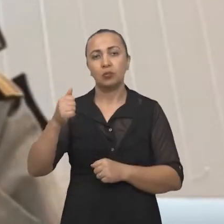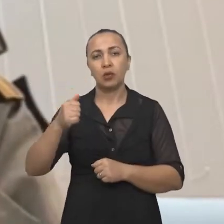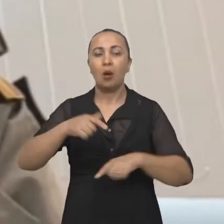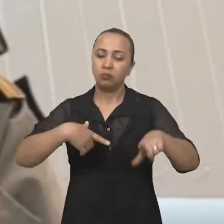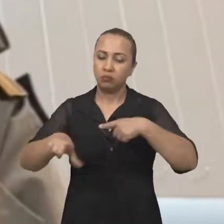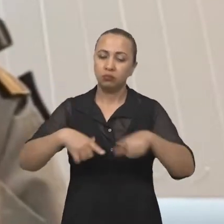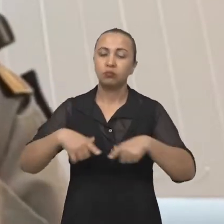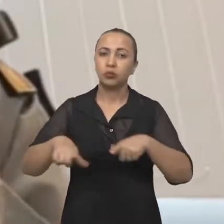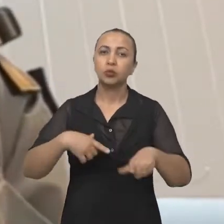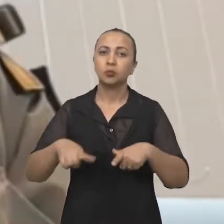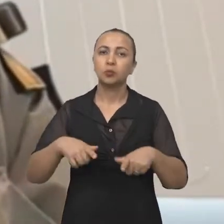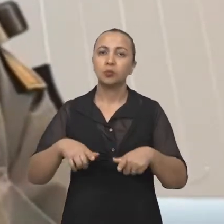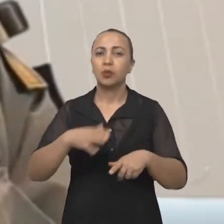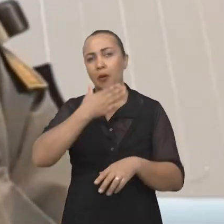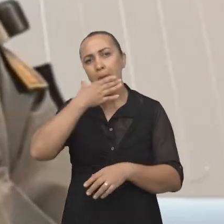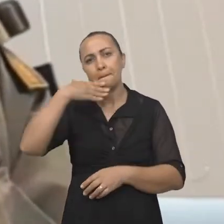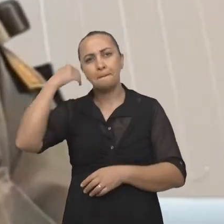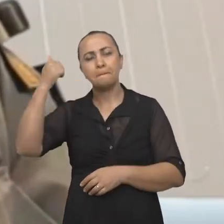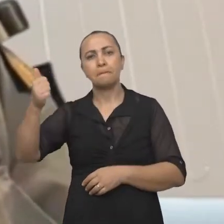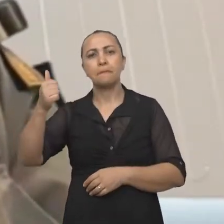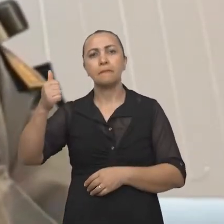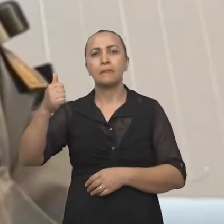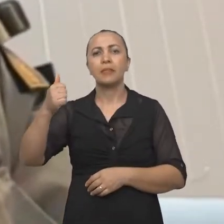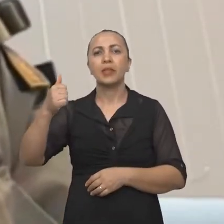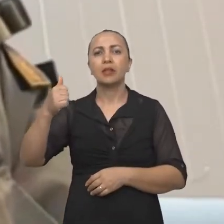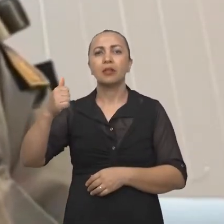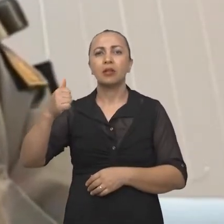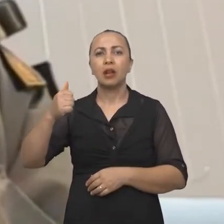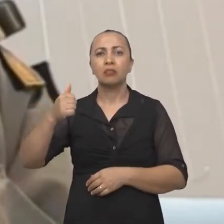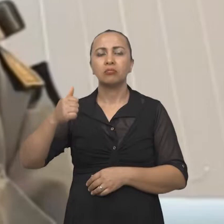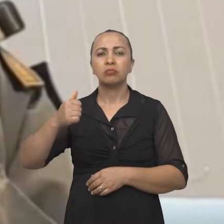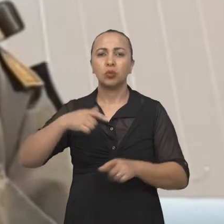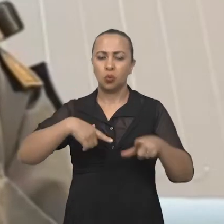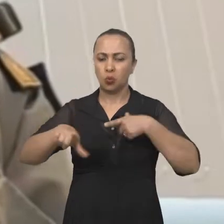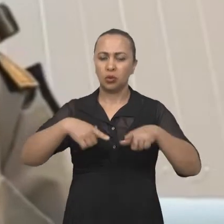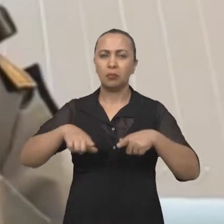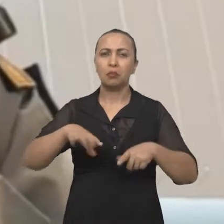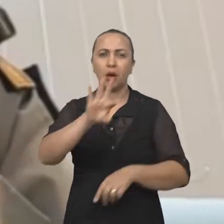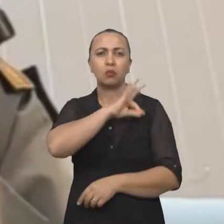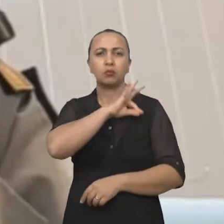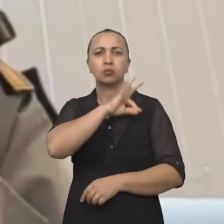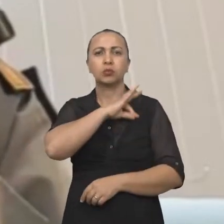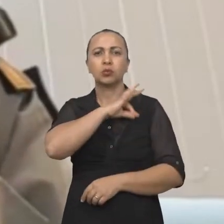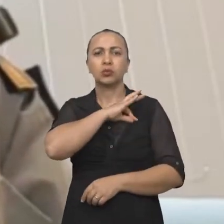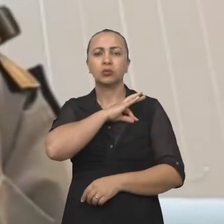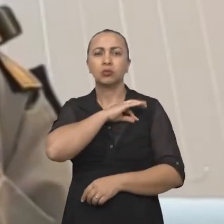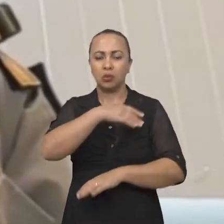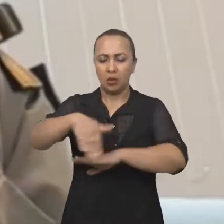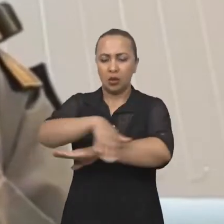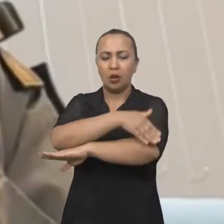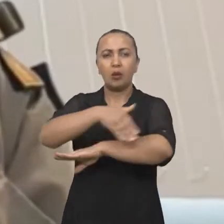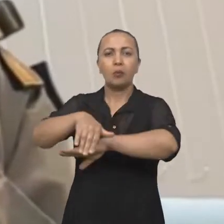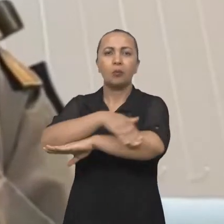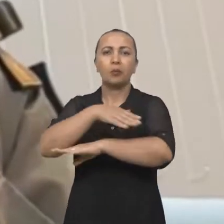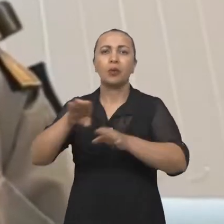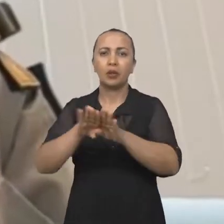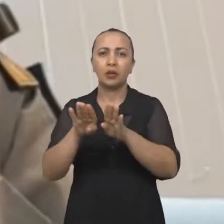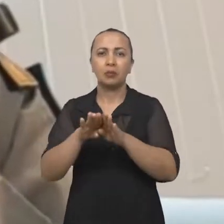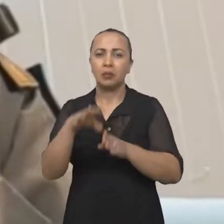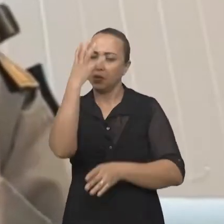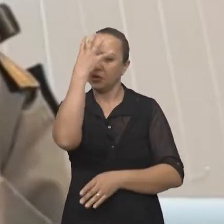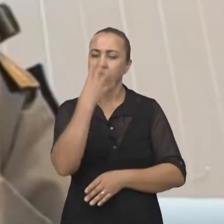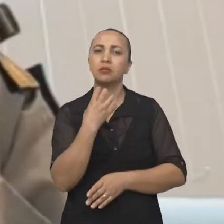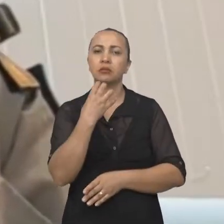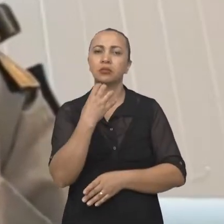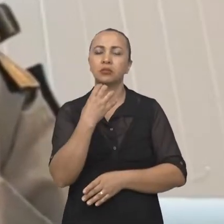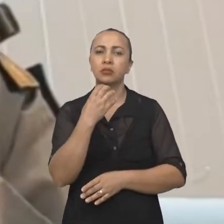operacionais, vai otimizar o emprego do policial na rua e vai dar maior celeridade